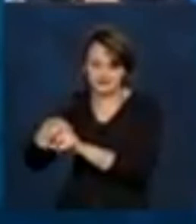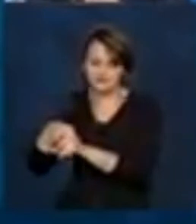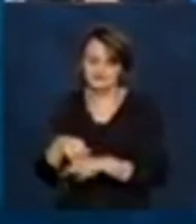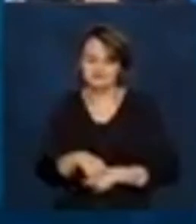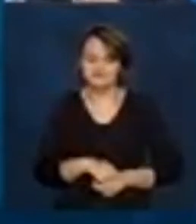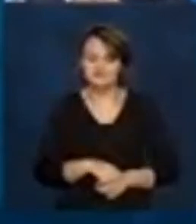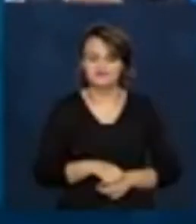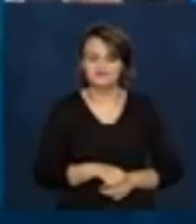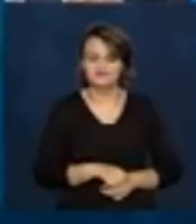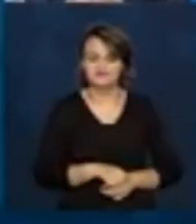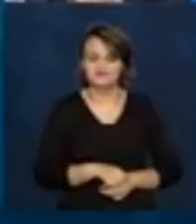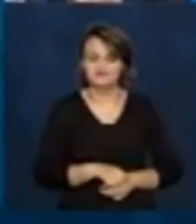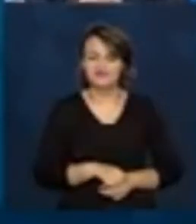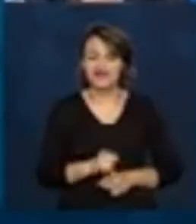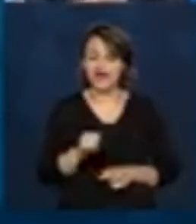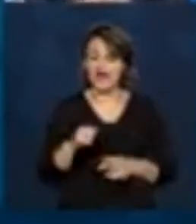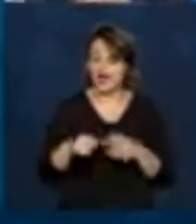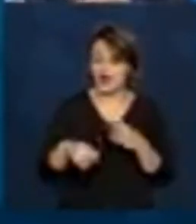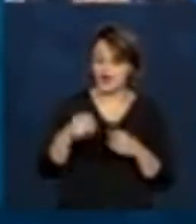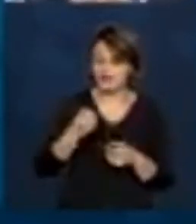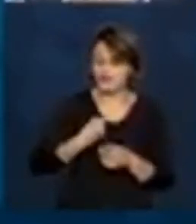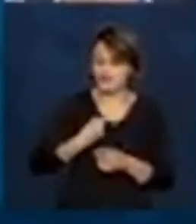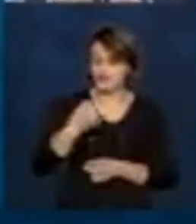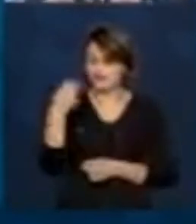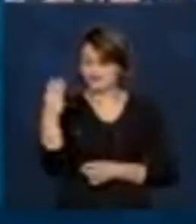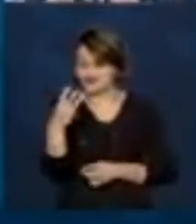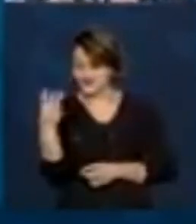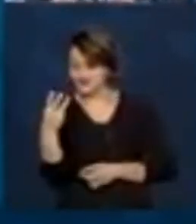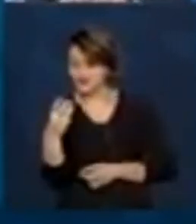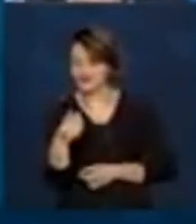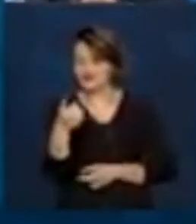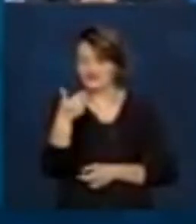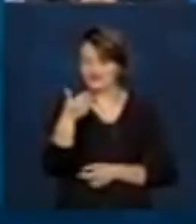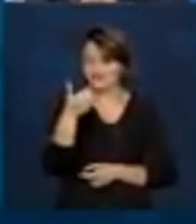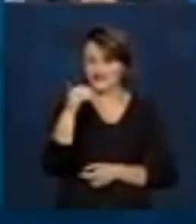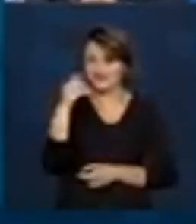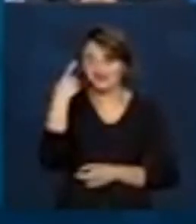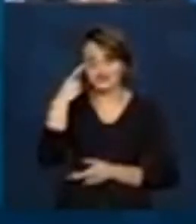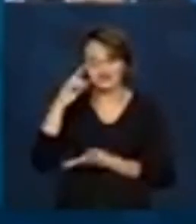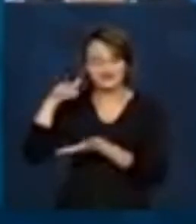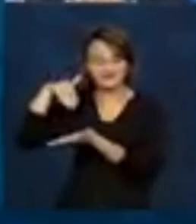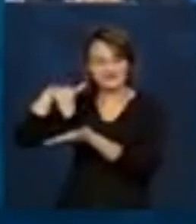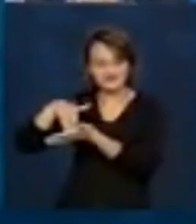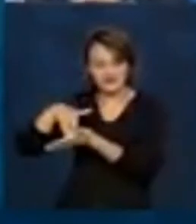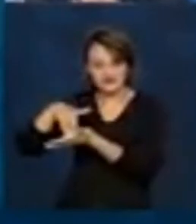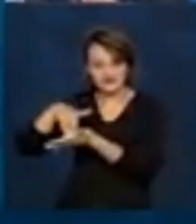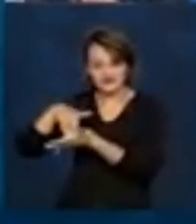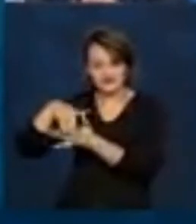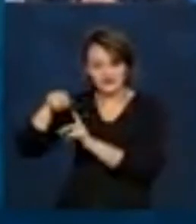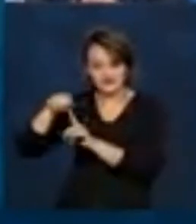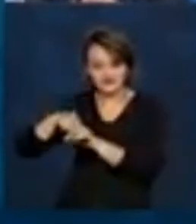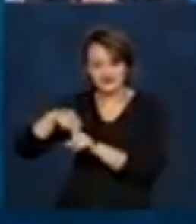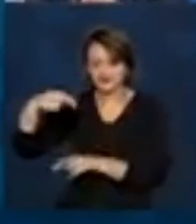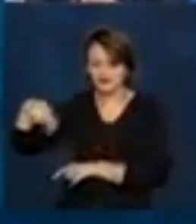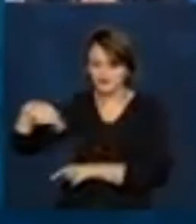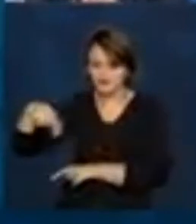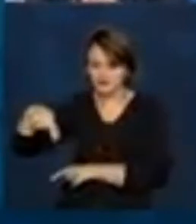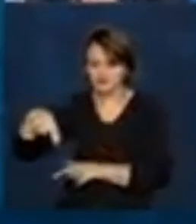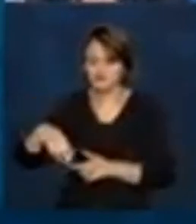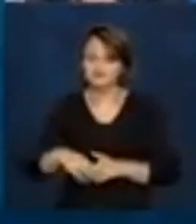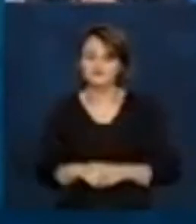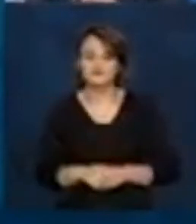passar, por favor? A parcela 3, os dez últimos dias do mês de novembro.